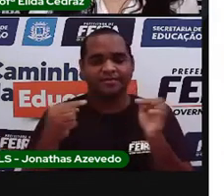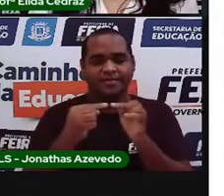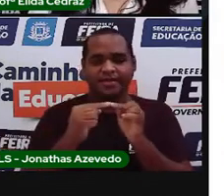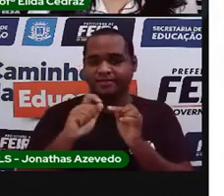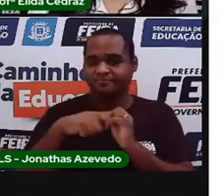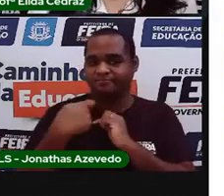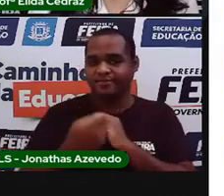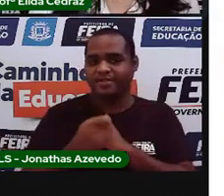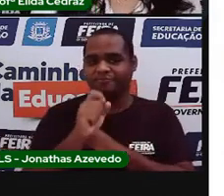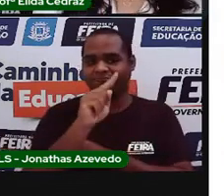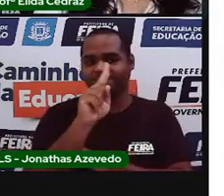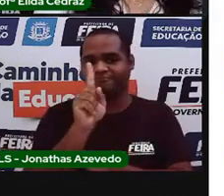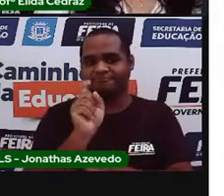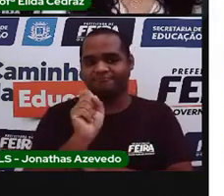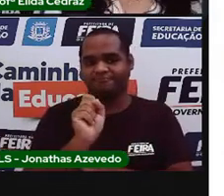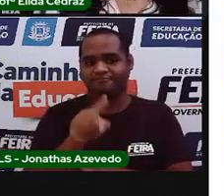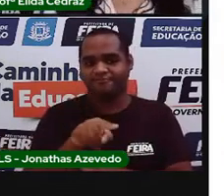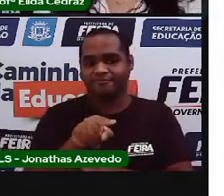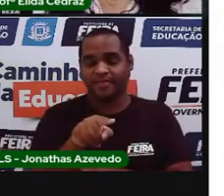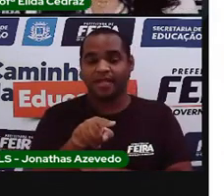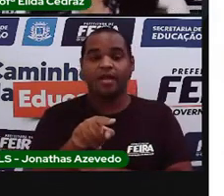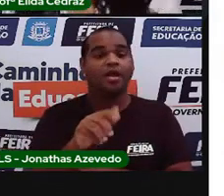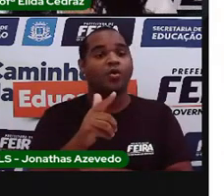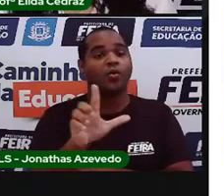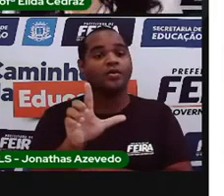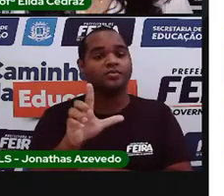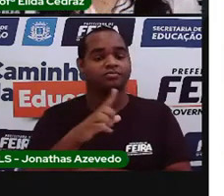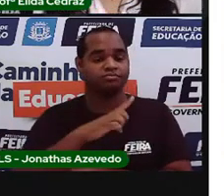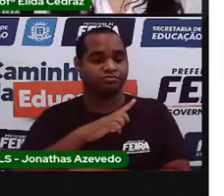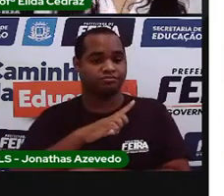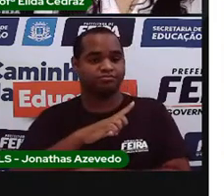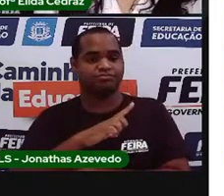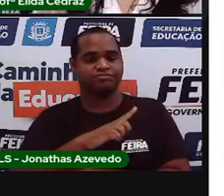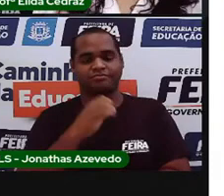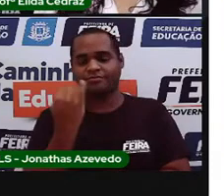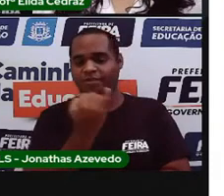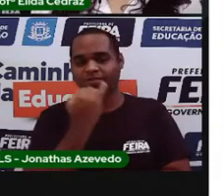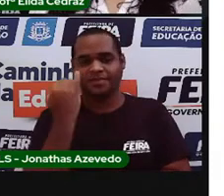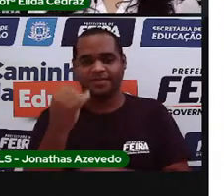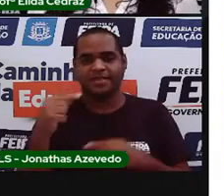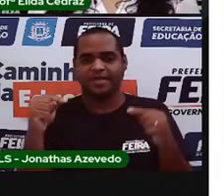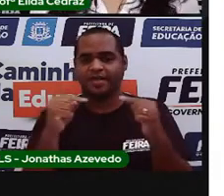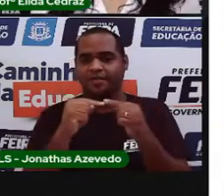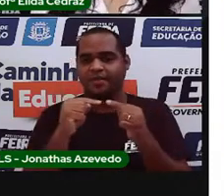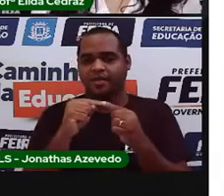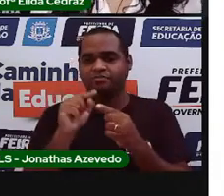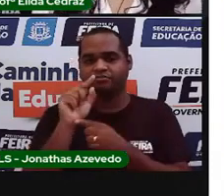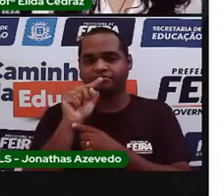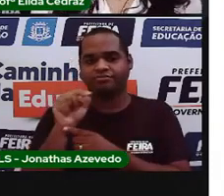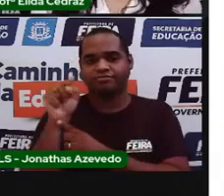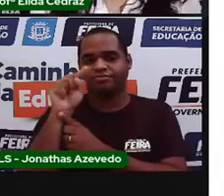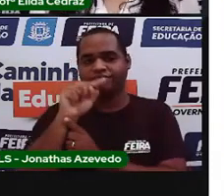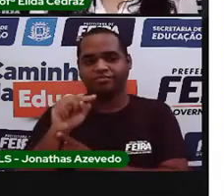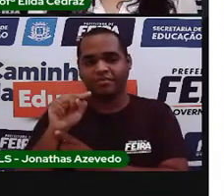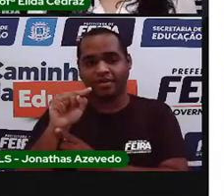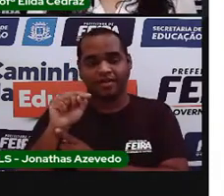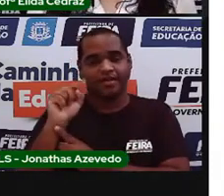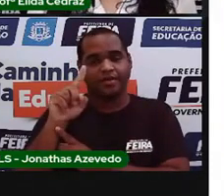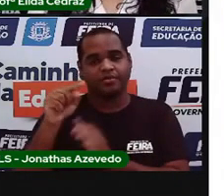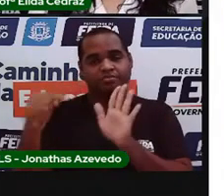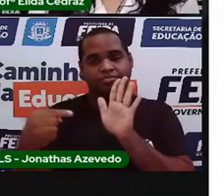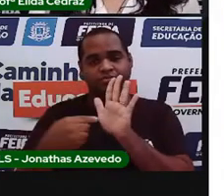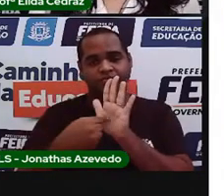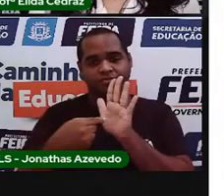de interrogação. Ao lado dele, nós temos um bem redondinho. Eu sou o ponto